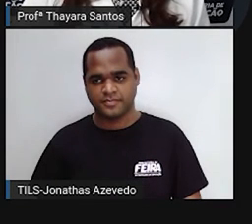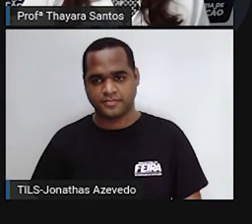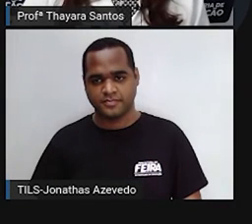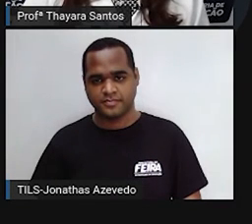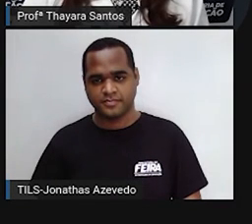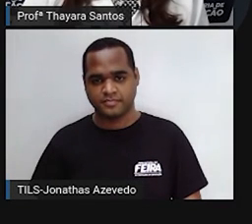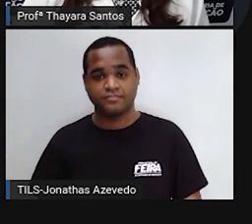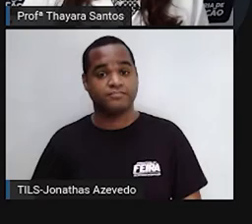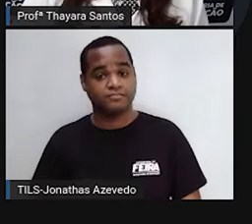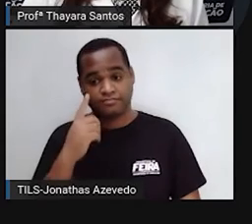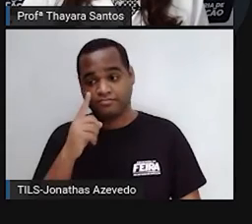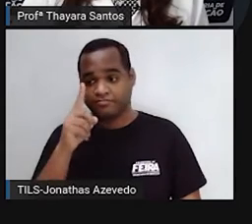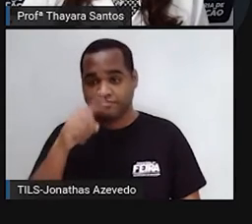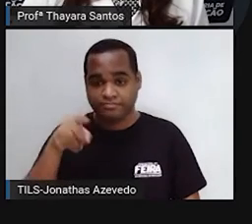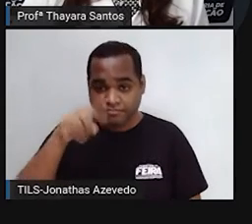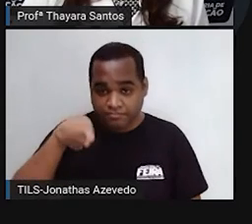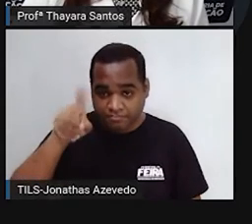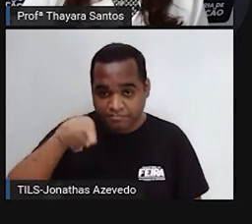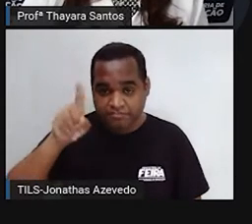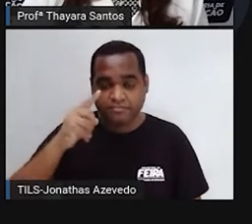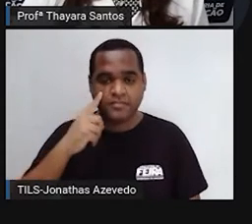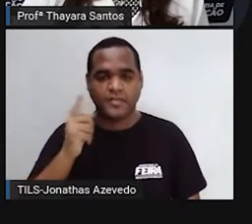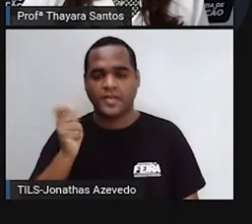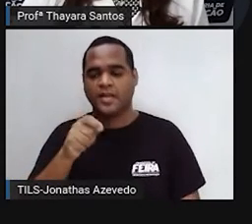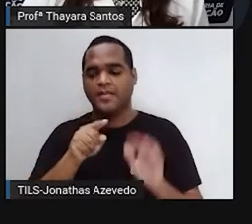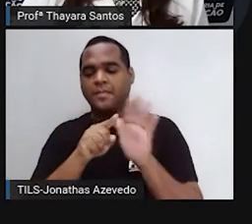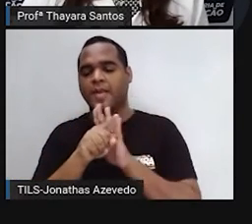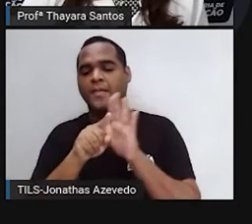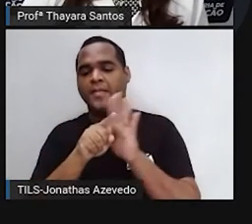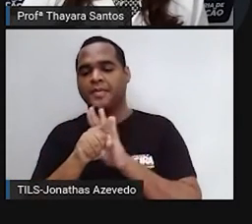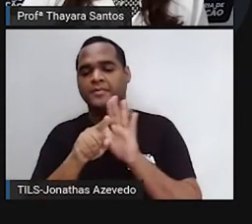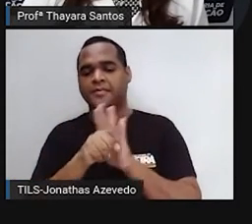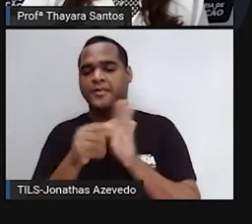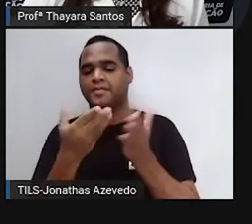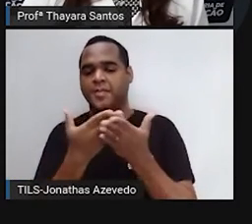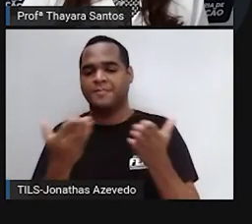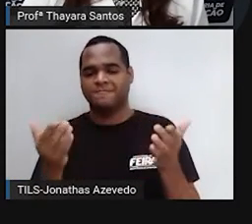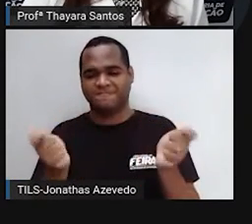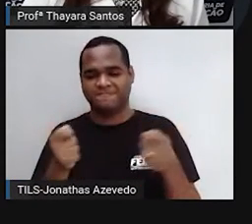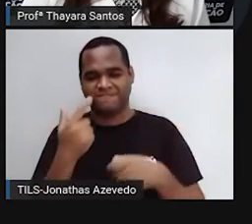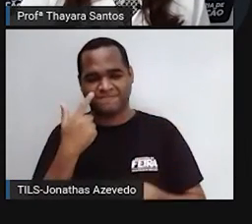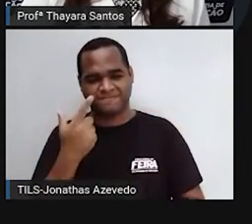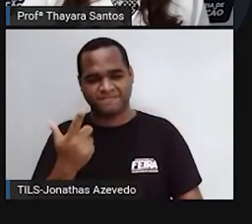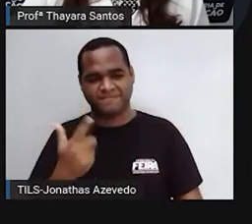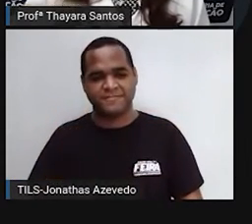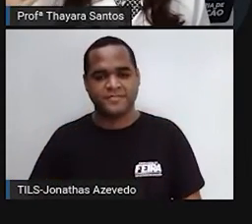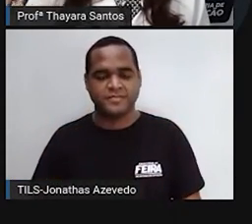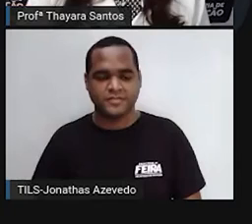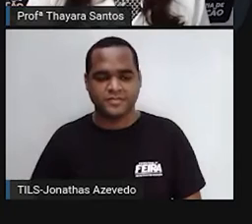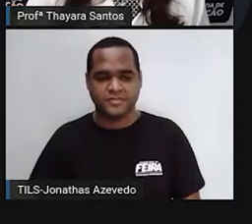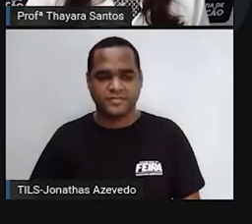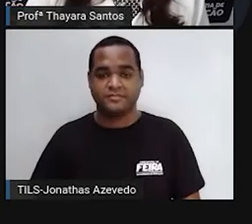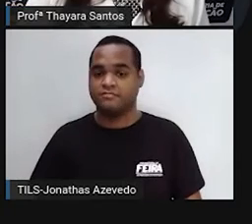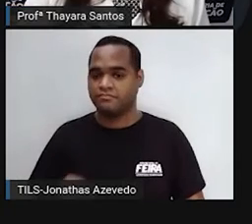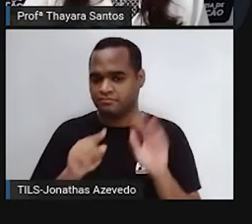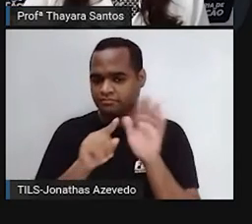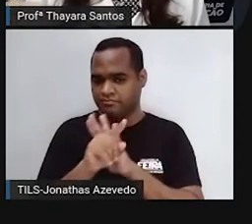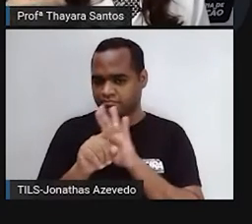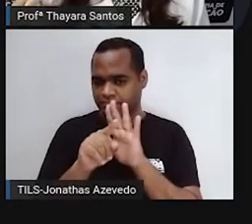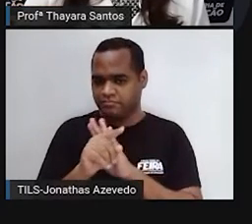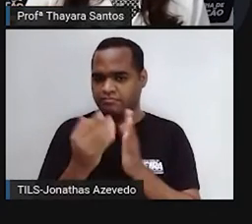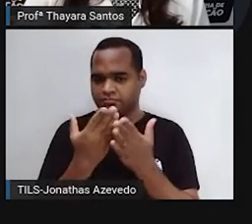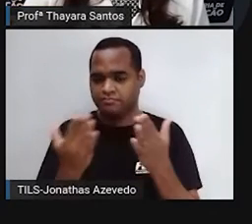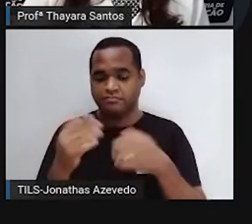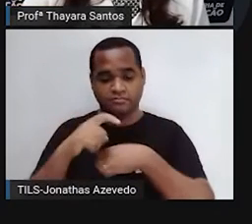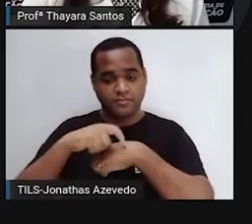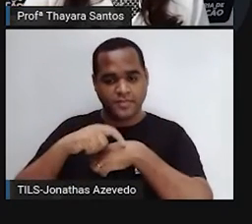Ele vai carregar e aqui vai ter o quiz que eu preparei para vocês. Então vão aparecer perguntas, vocês vão ter